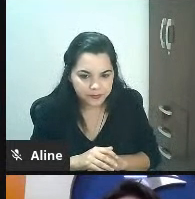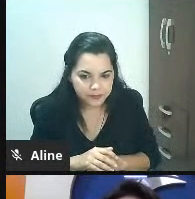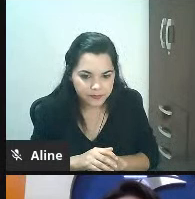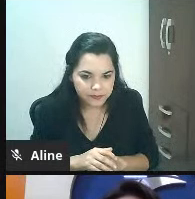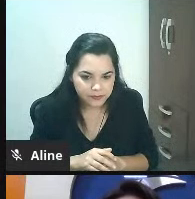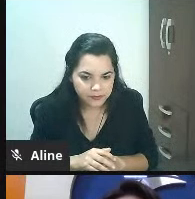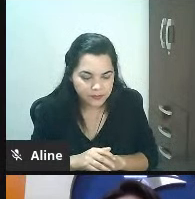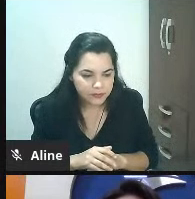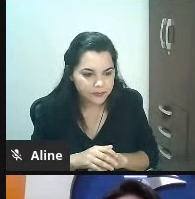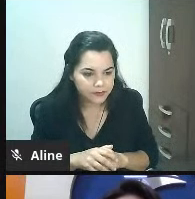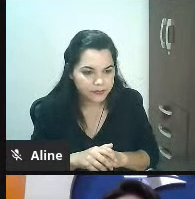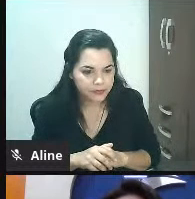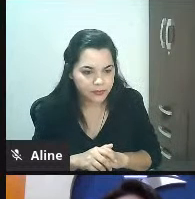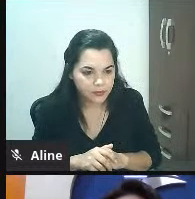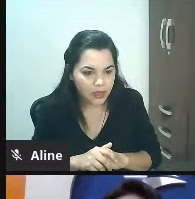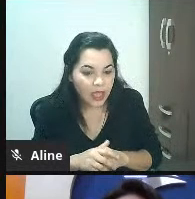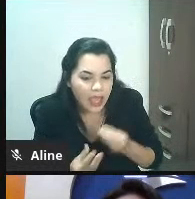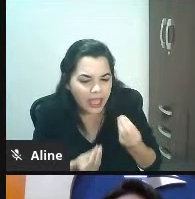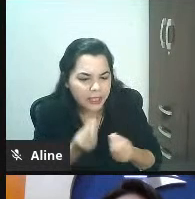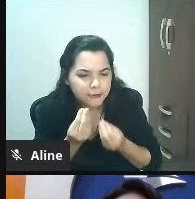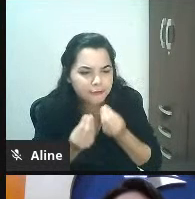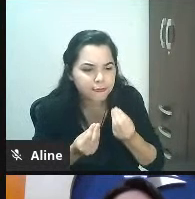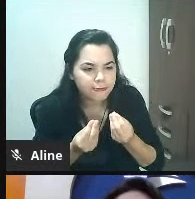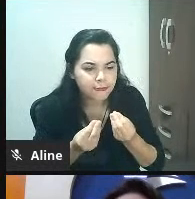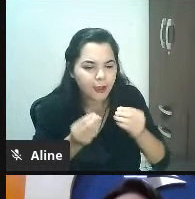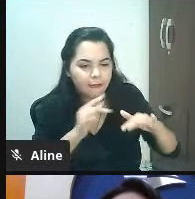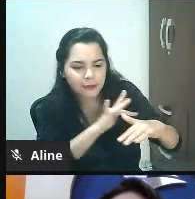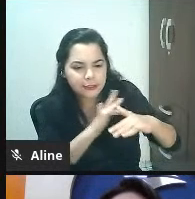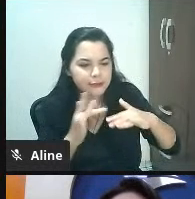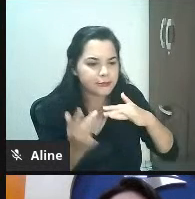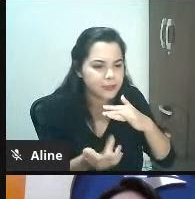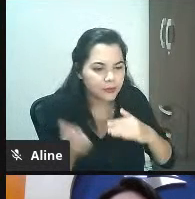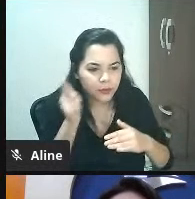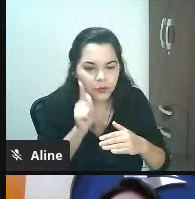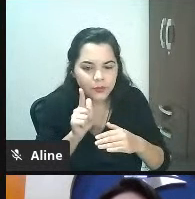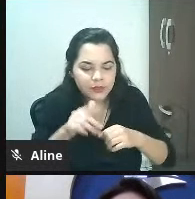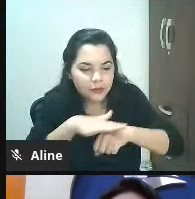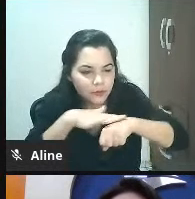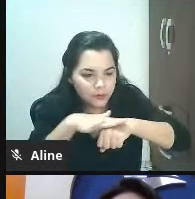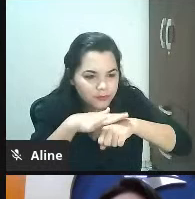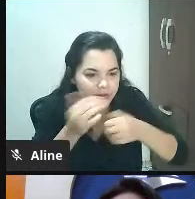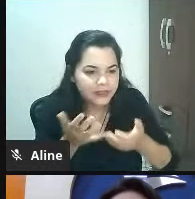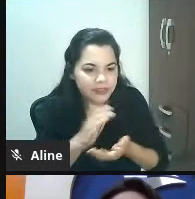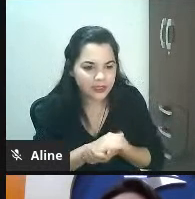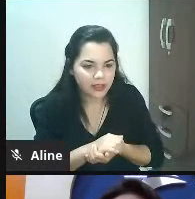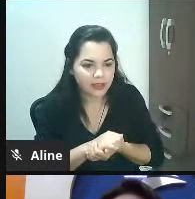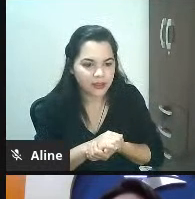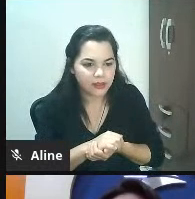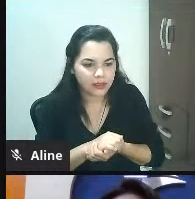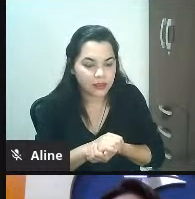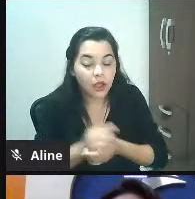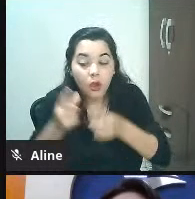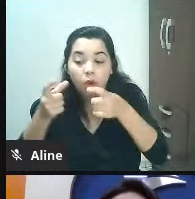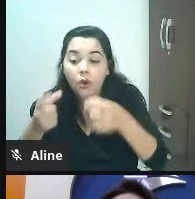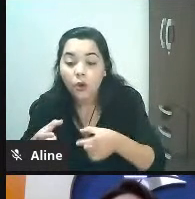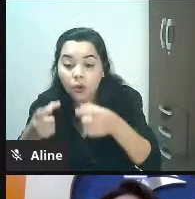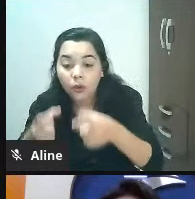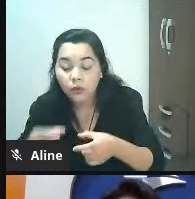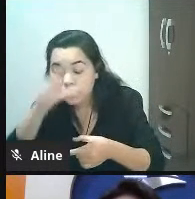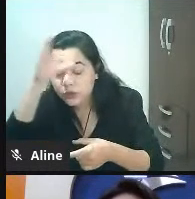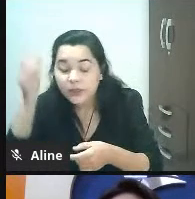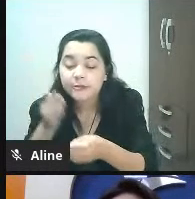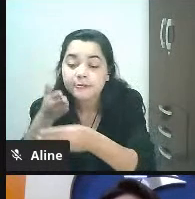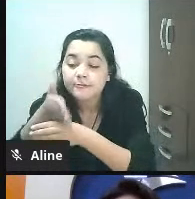William qual que é a melhor rede social que eu vou conversar com os meus clientes eu vou devolver na forma de pergunta onde é que os seus clientes estão onde eles mais